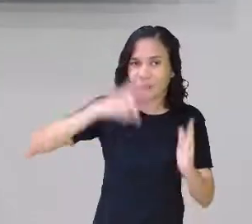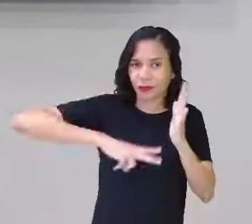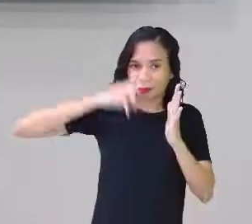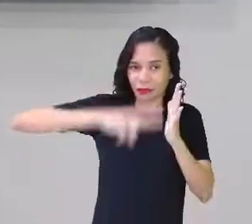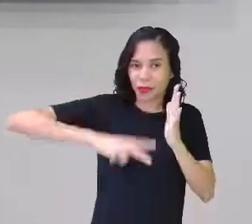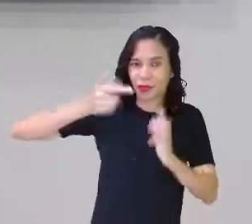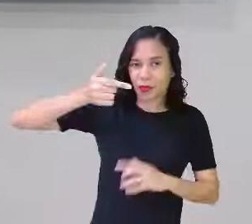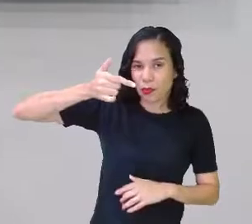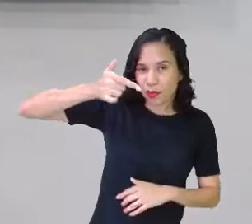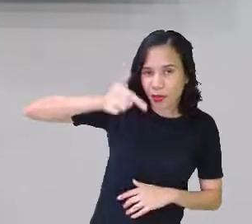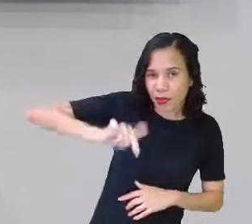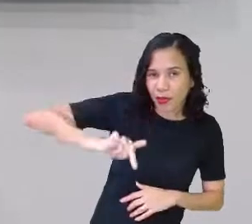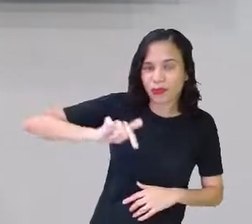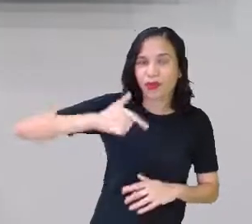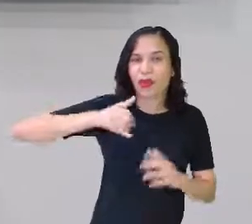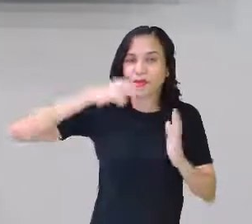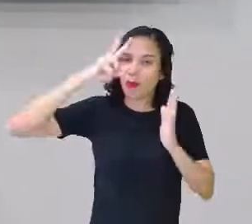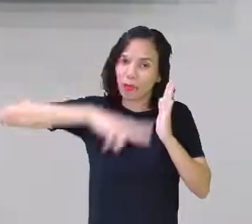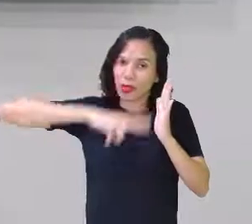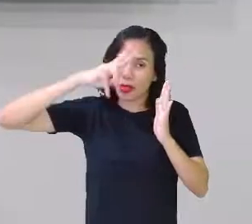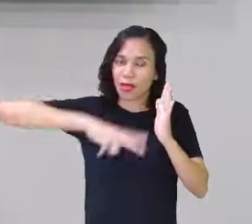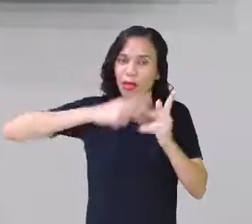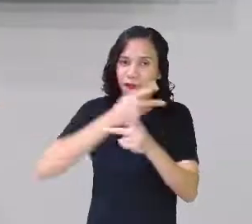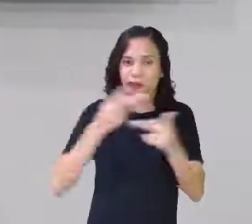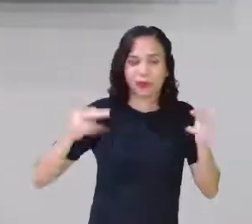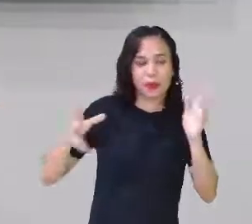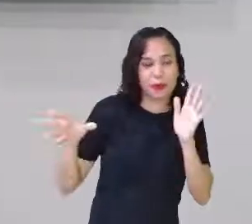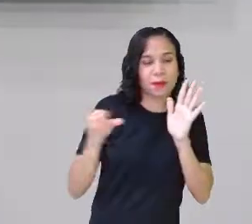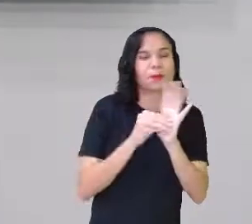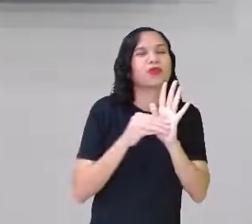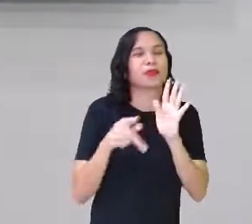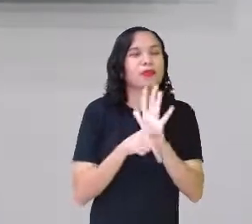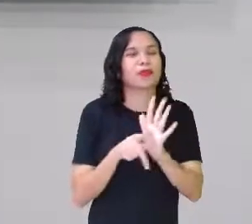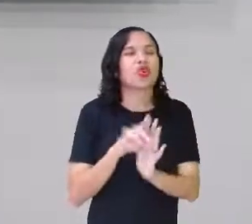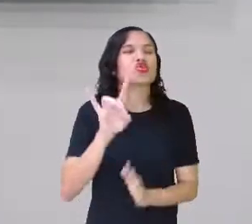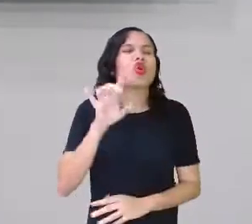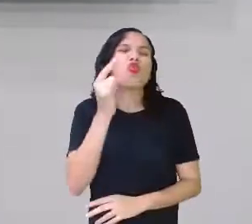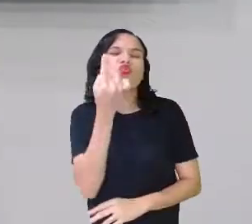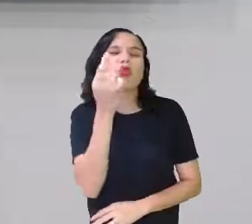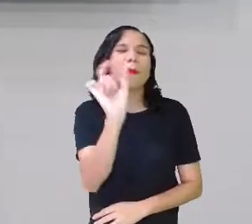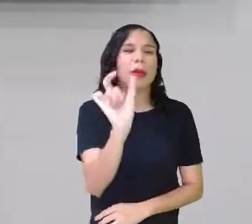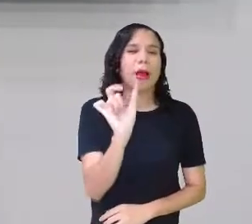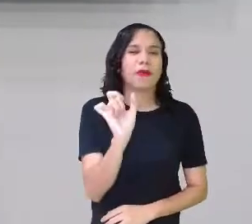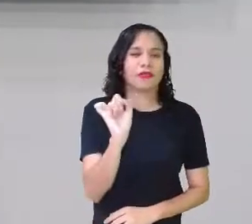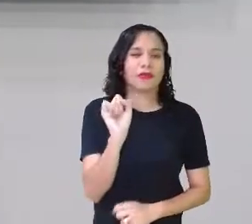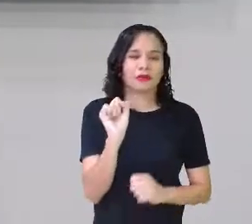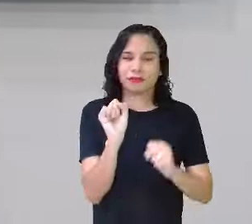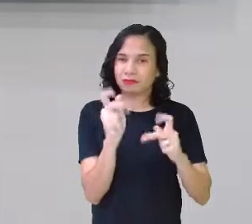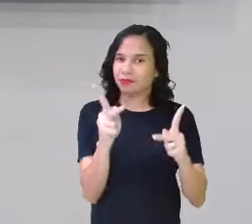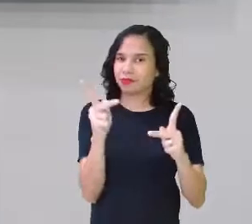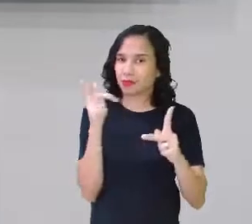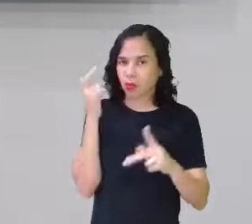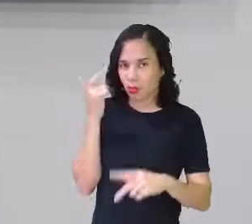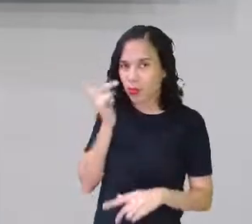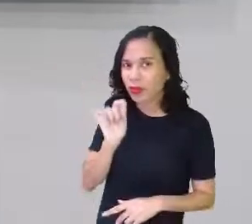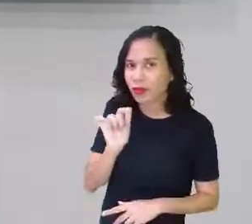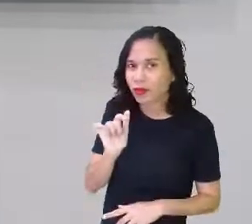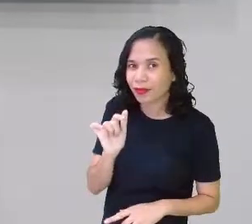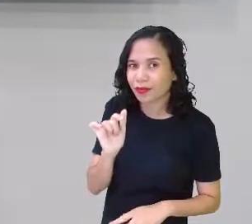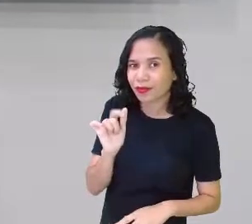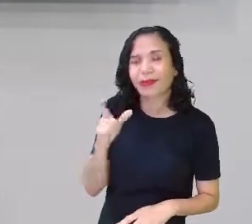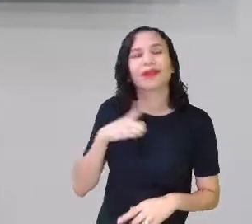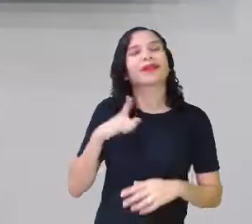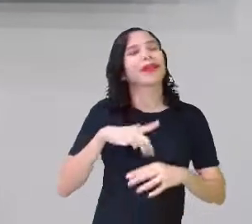novamente. Enquanto eu leio, vocês vão colocando no chat pelo menos uma palavra oxítona. Será que vocês conseguem?